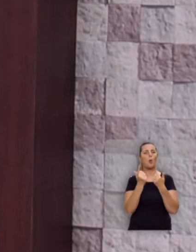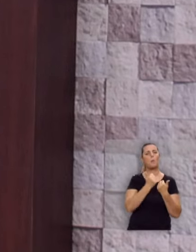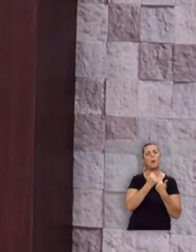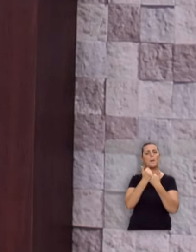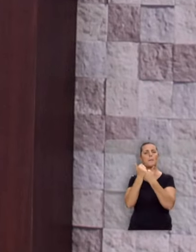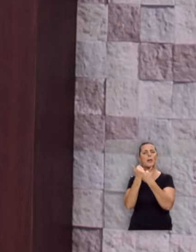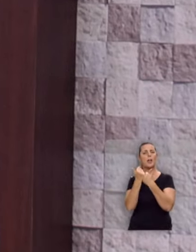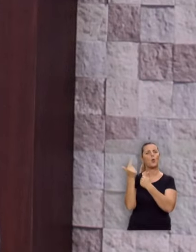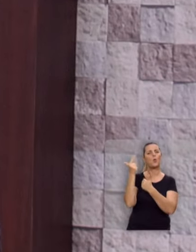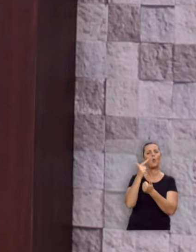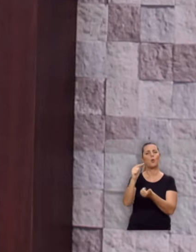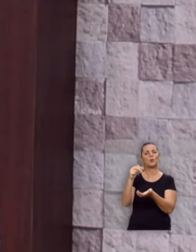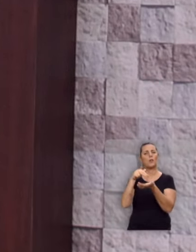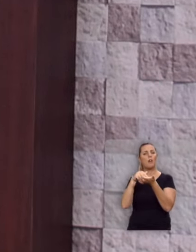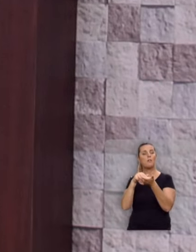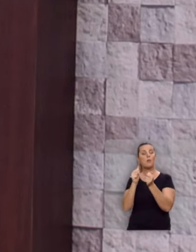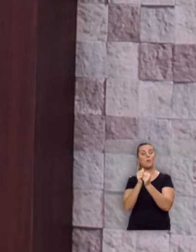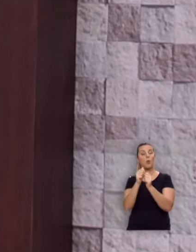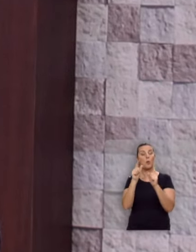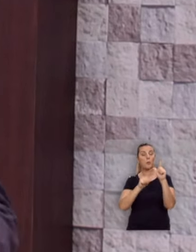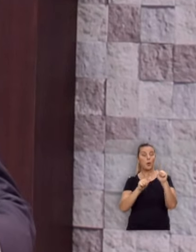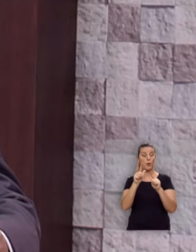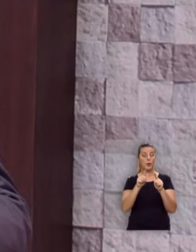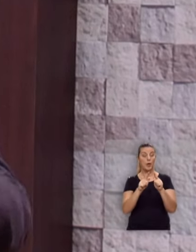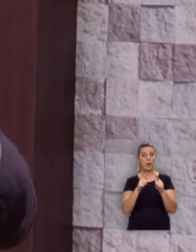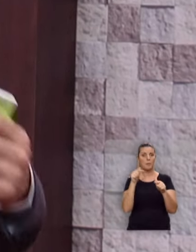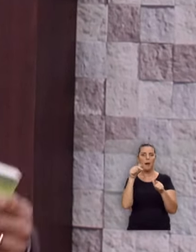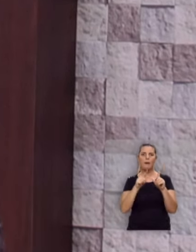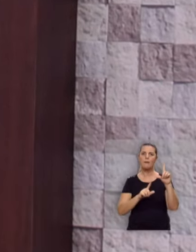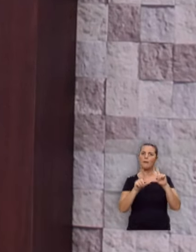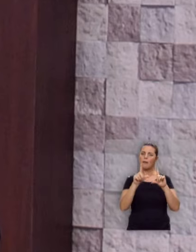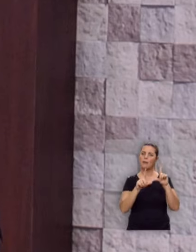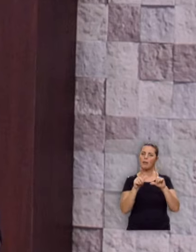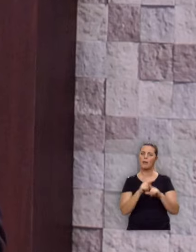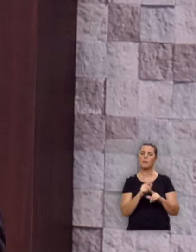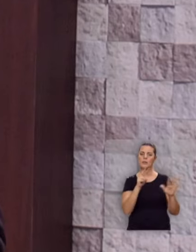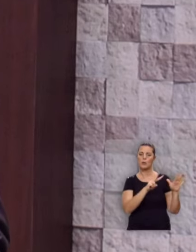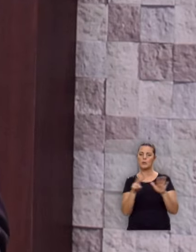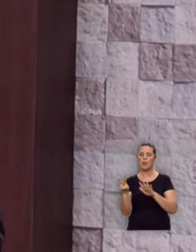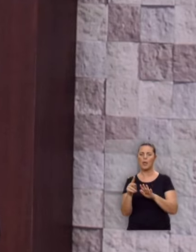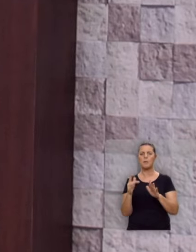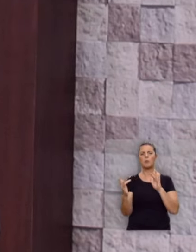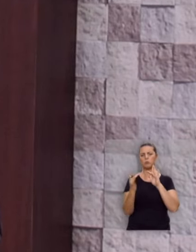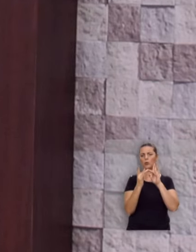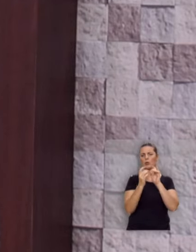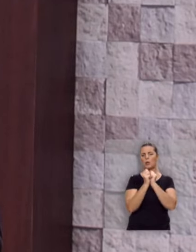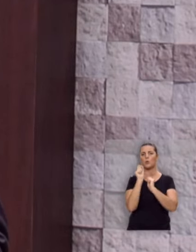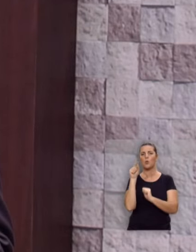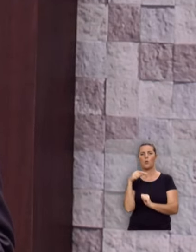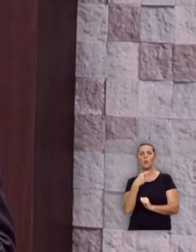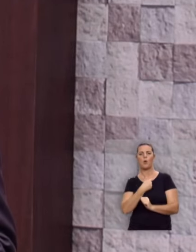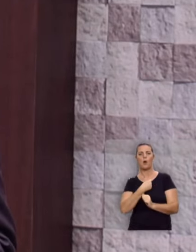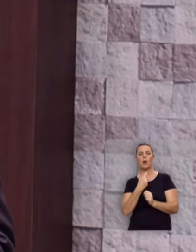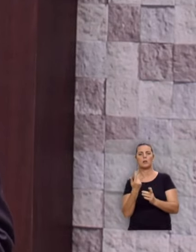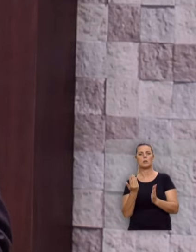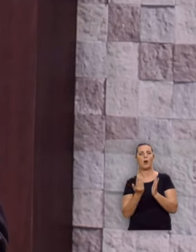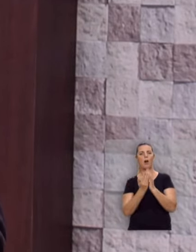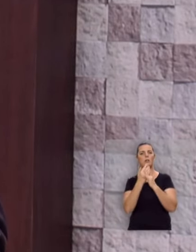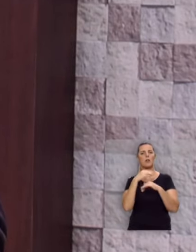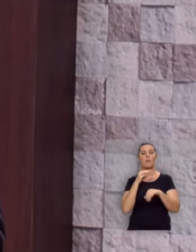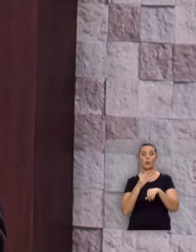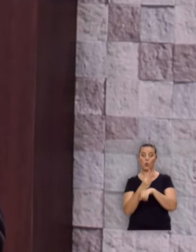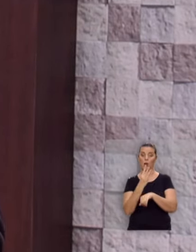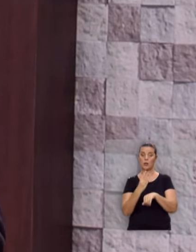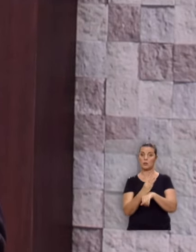como apoiar, como manter o nosso programa aqui, funcionando no ar todas as semanas, entre em contato conosco por meio do nosso